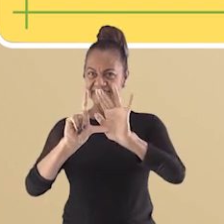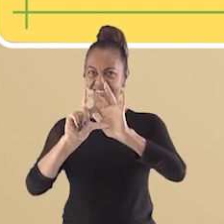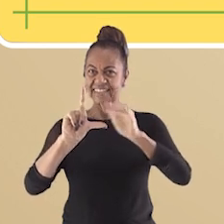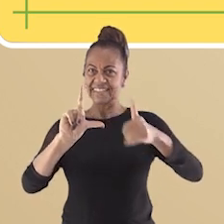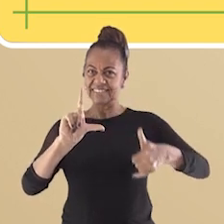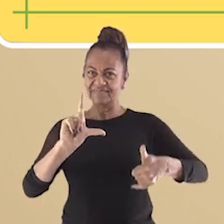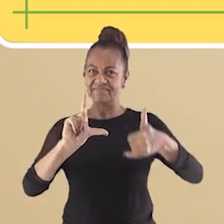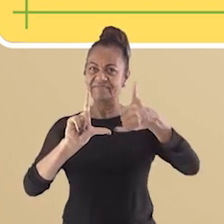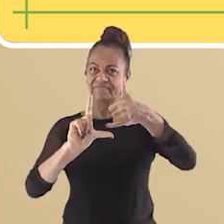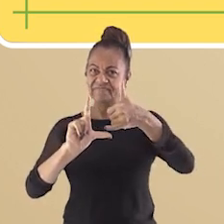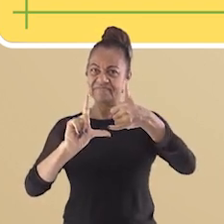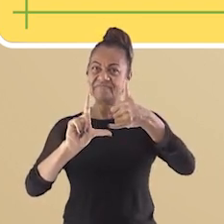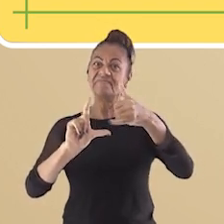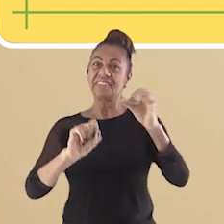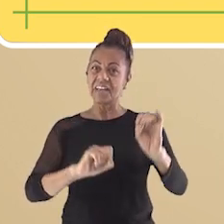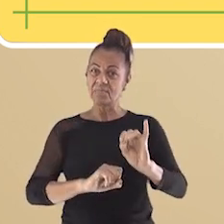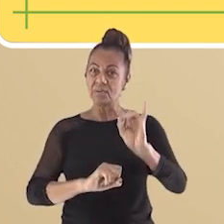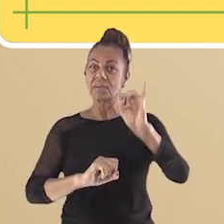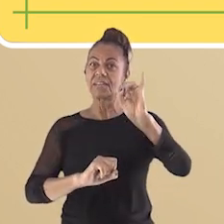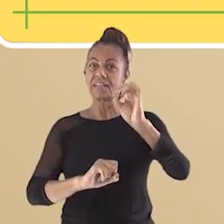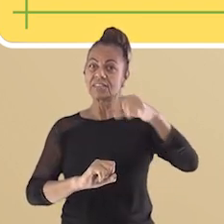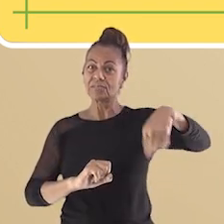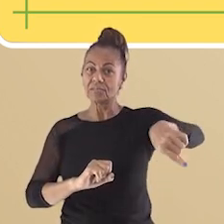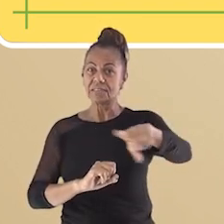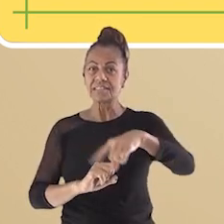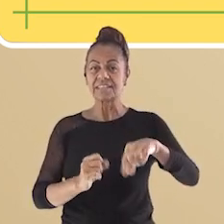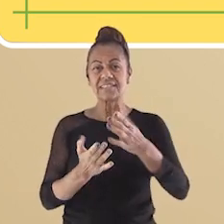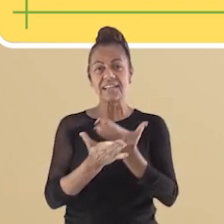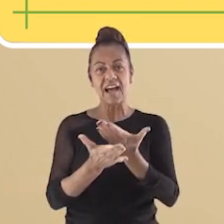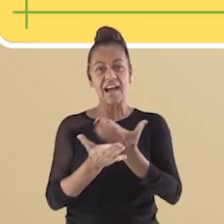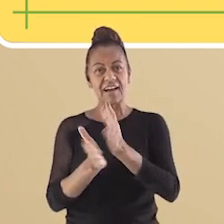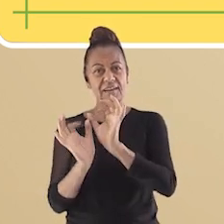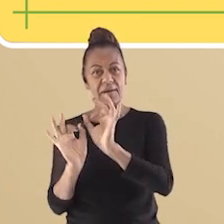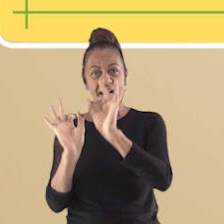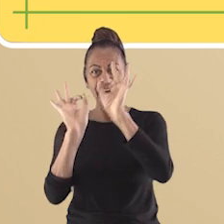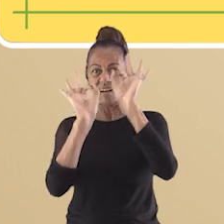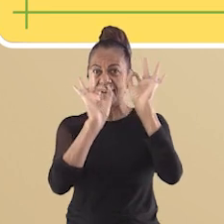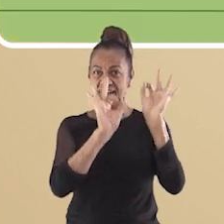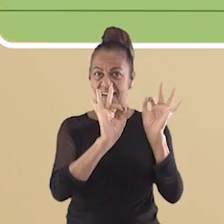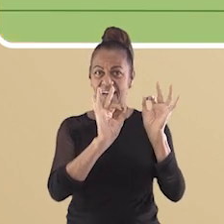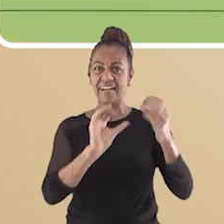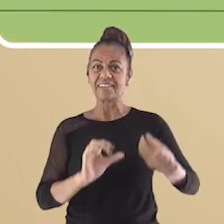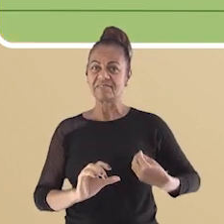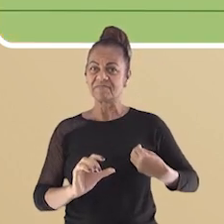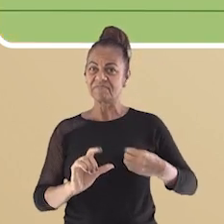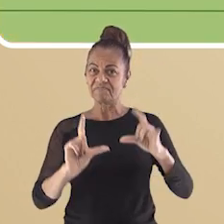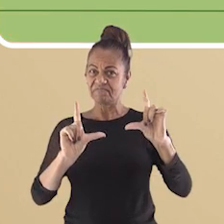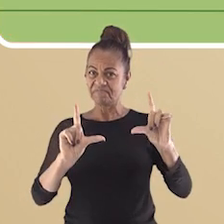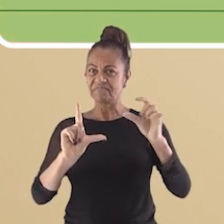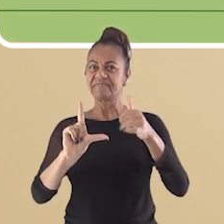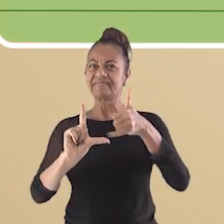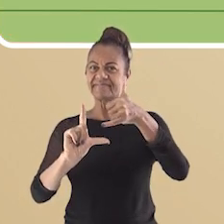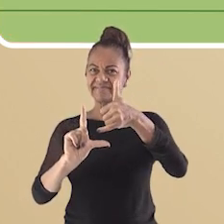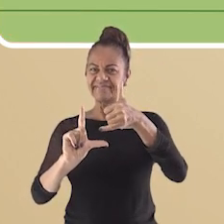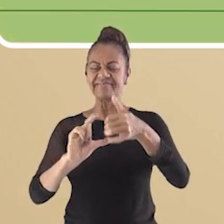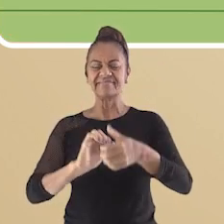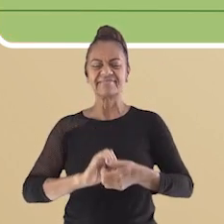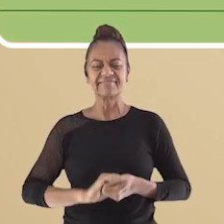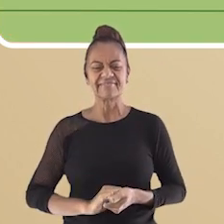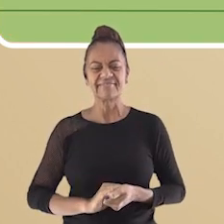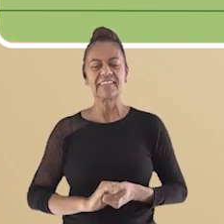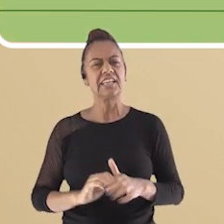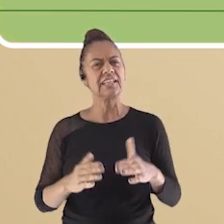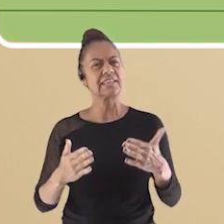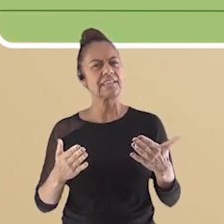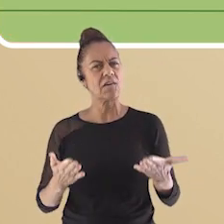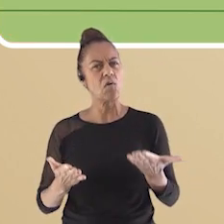É importante que em todas as aulas que você assista, confirme a sua presença, ok? Bom, já que nossa aula vai